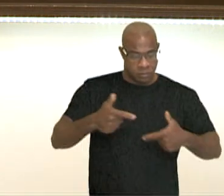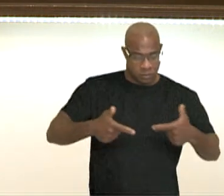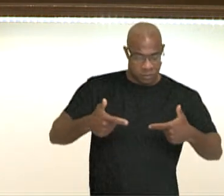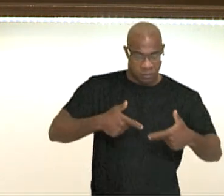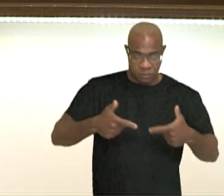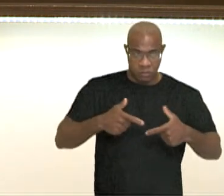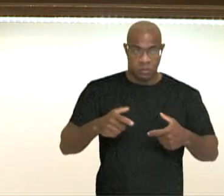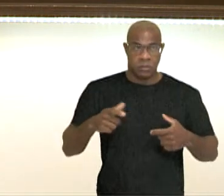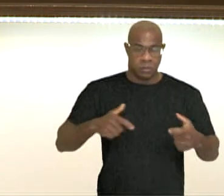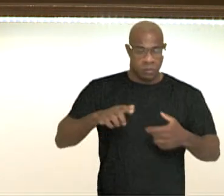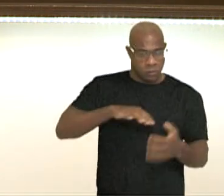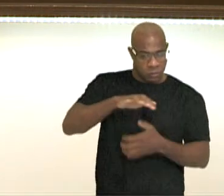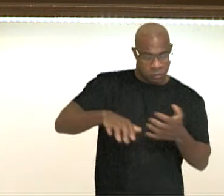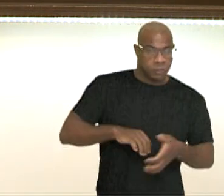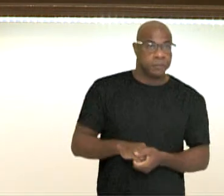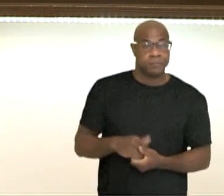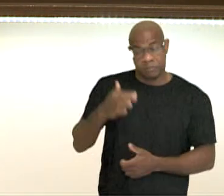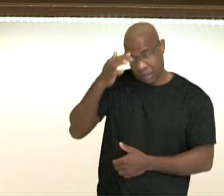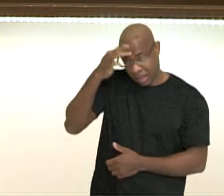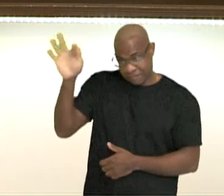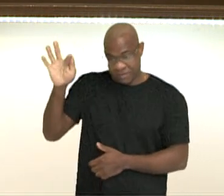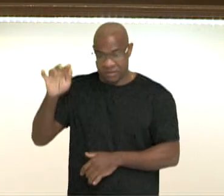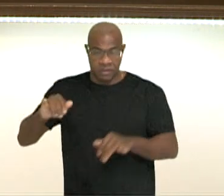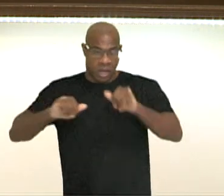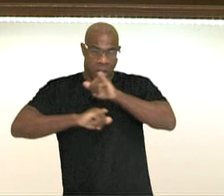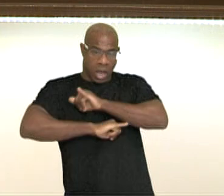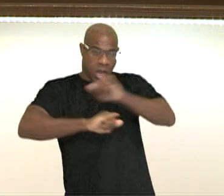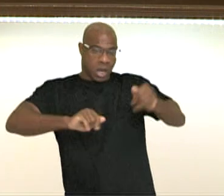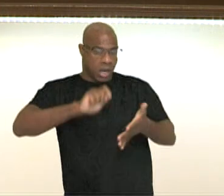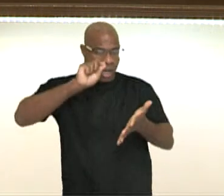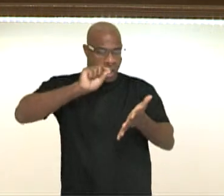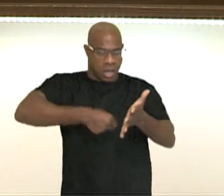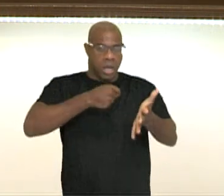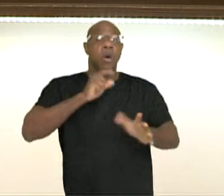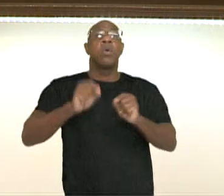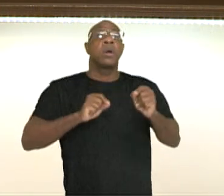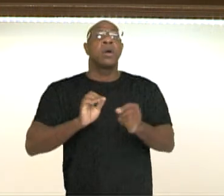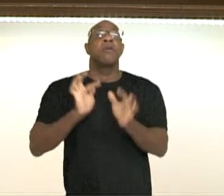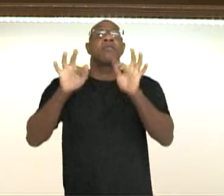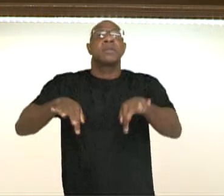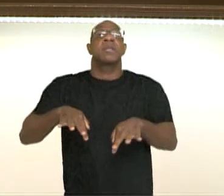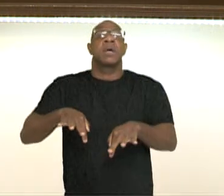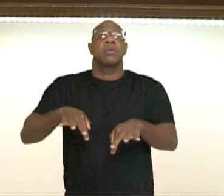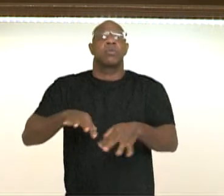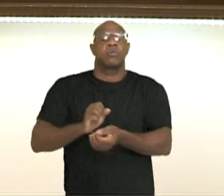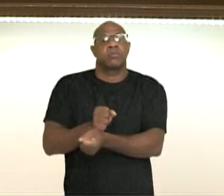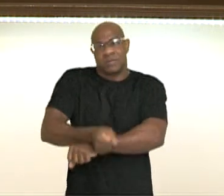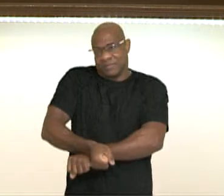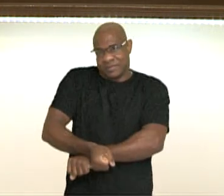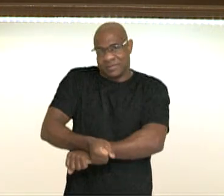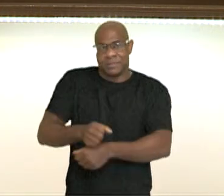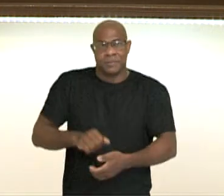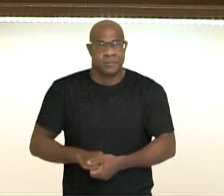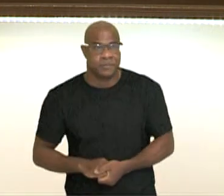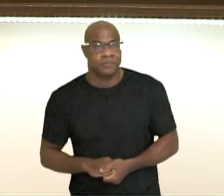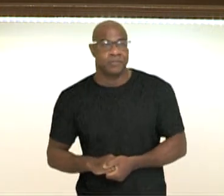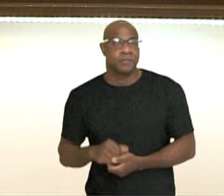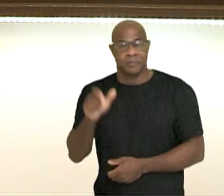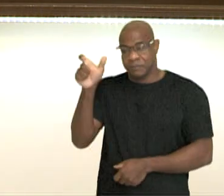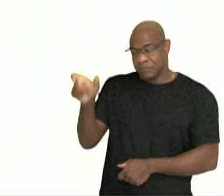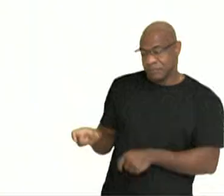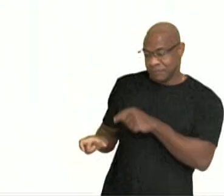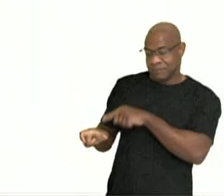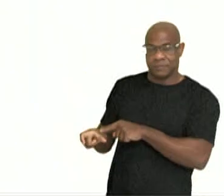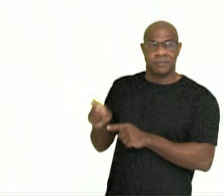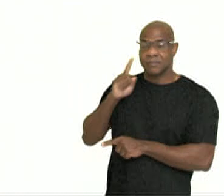declarar, de fato, legalmente o fim da escravidão nas colônias. E aí, o Louverture vai assumir o poder na